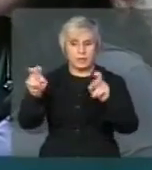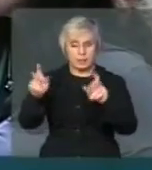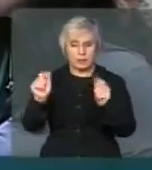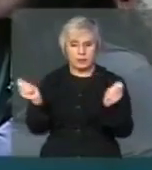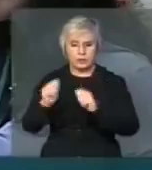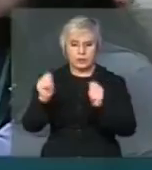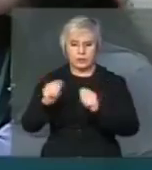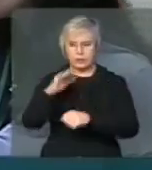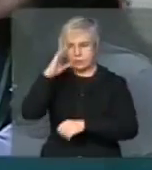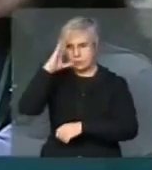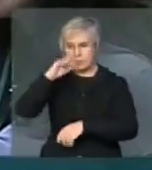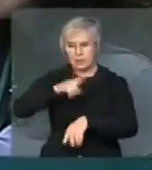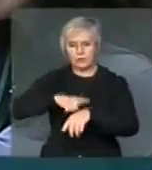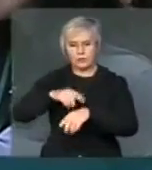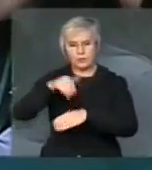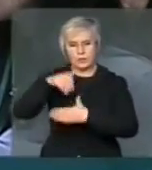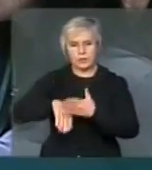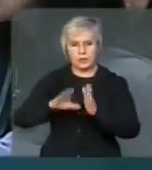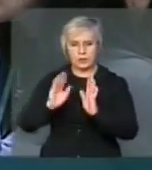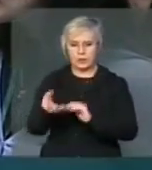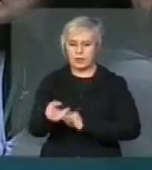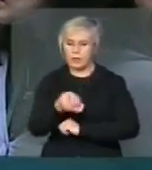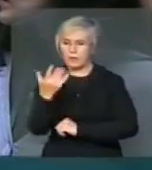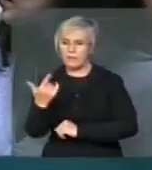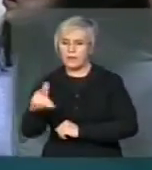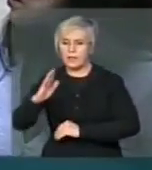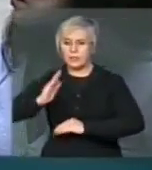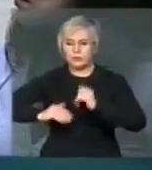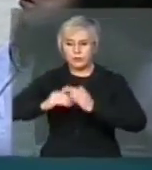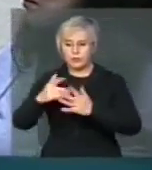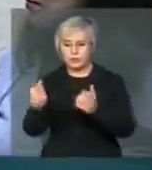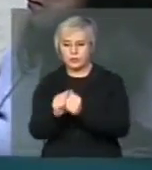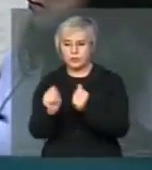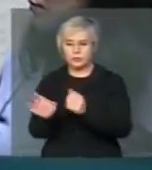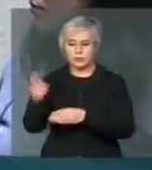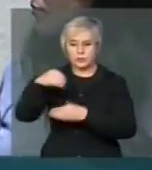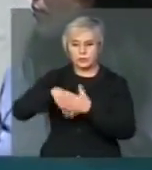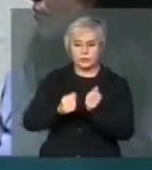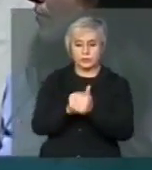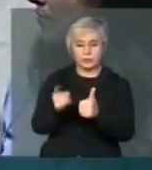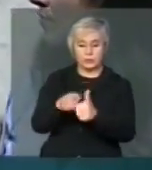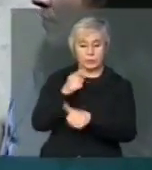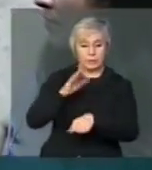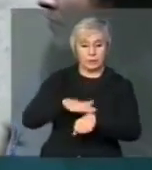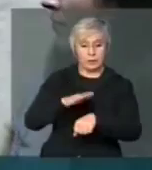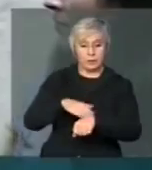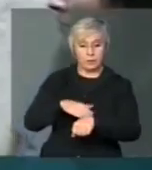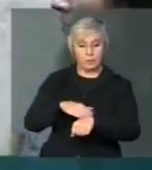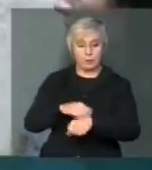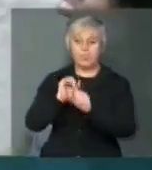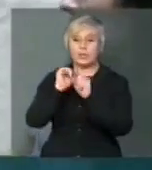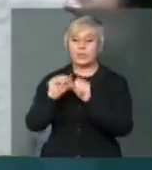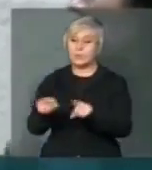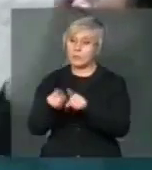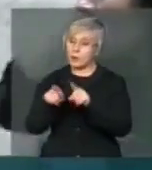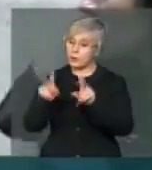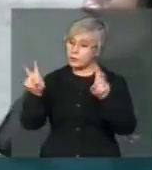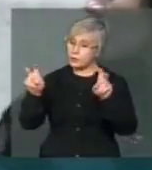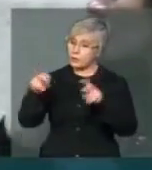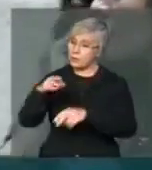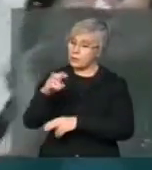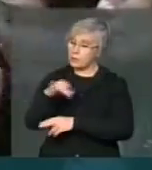amadurecida na sua votação. Outras carreiras, em apensado, que porventura estejam incluídas no primeiro momento e que até possam ter mérito,